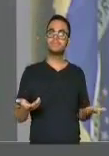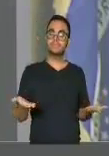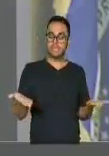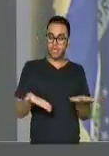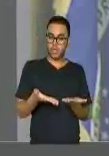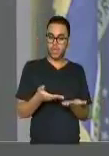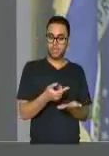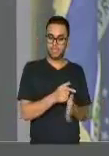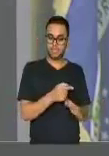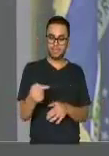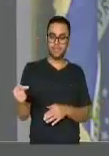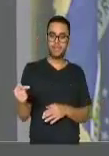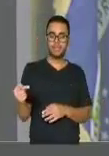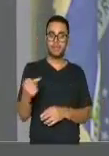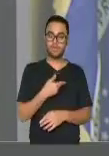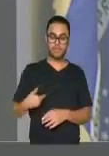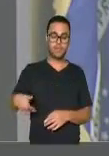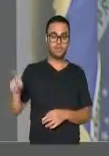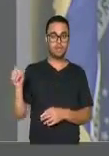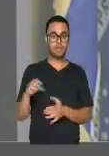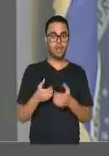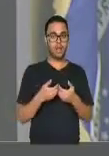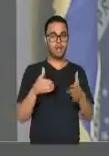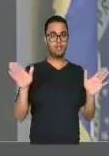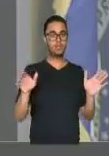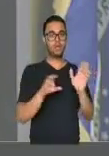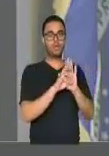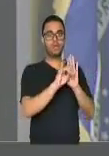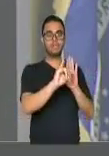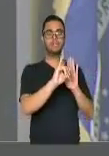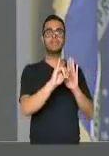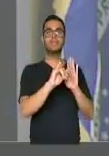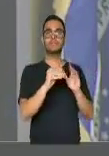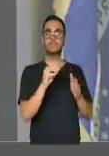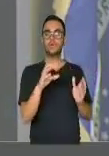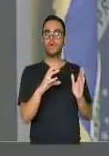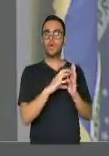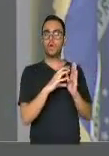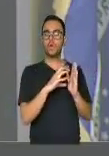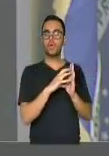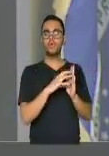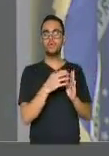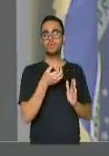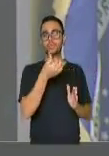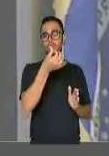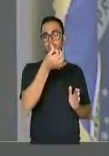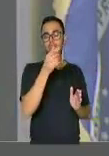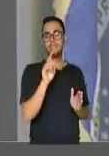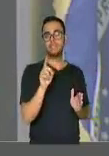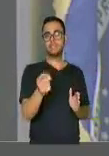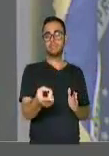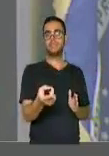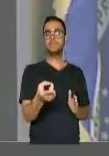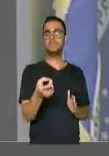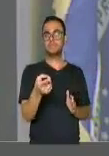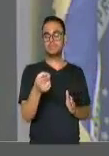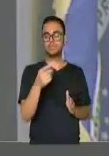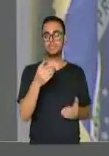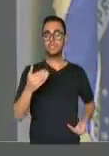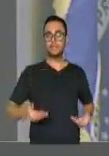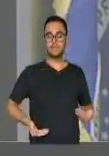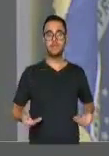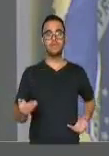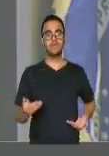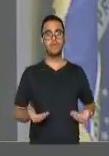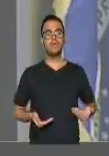o governador José Ivo Sartori lançou um edital de concurso para seis mil servidores na